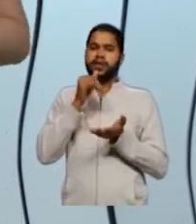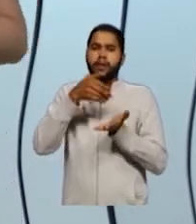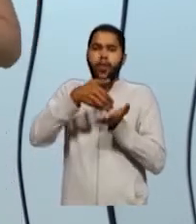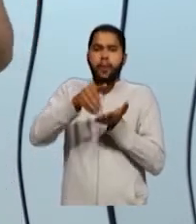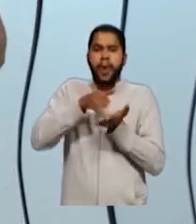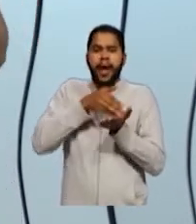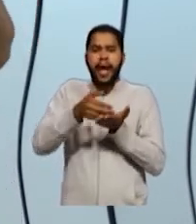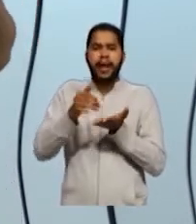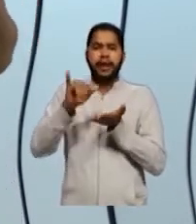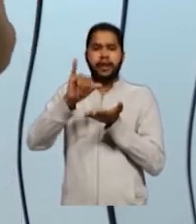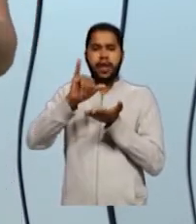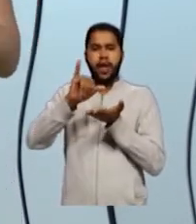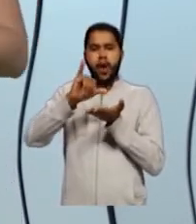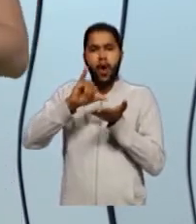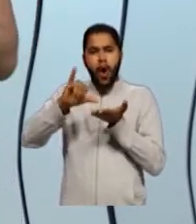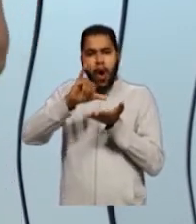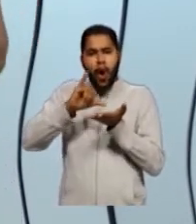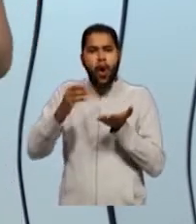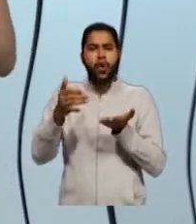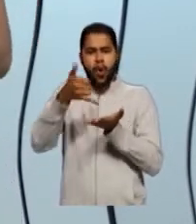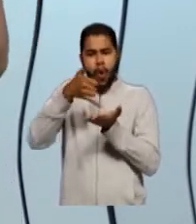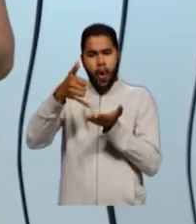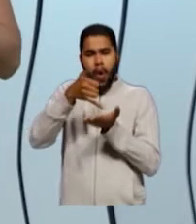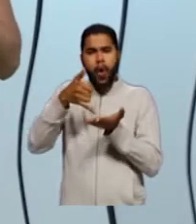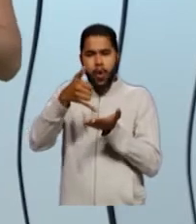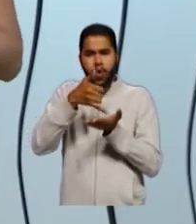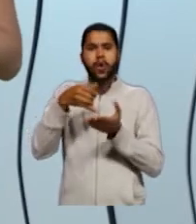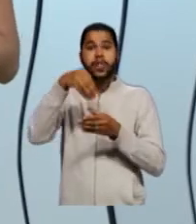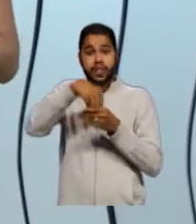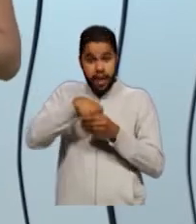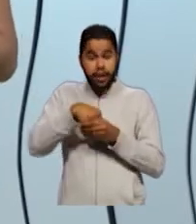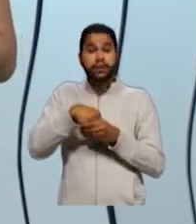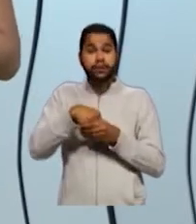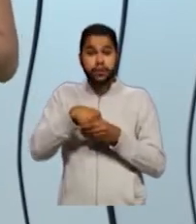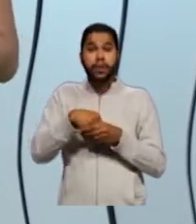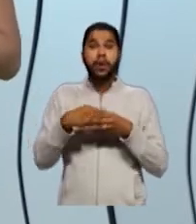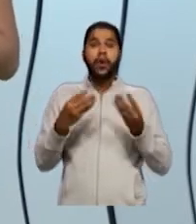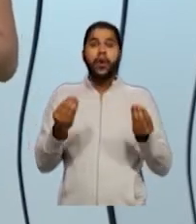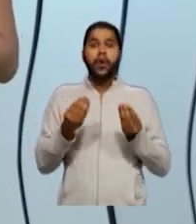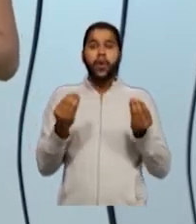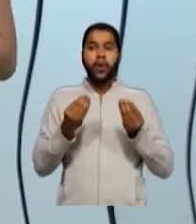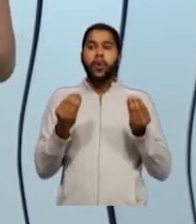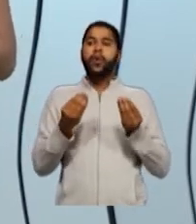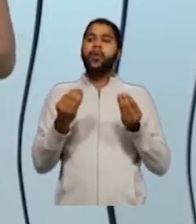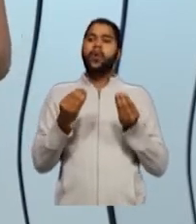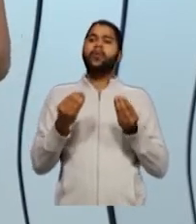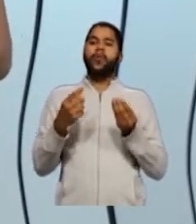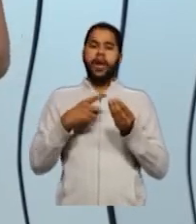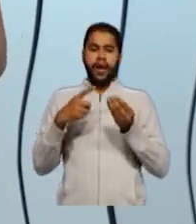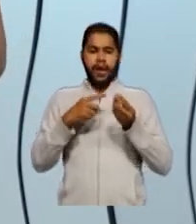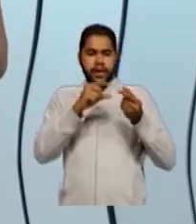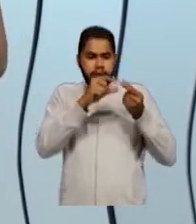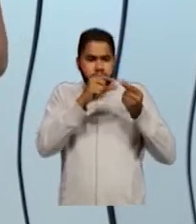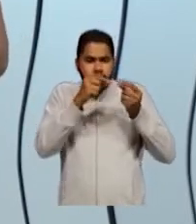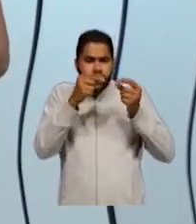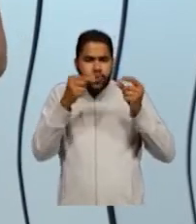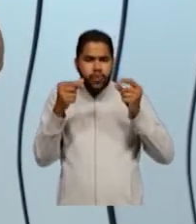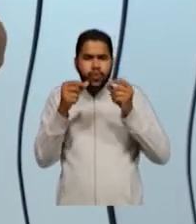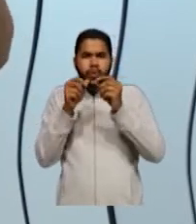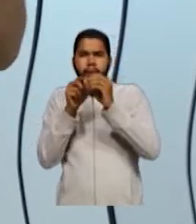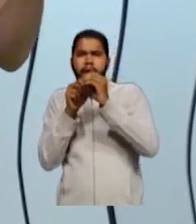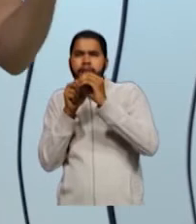óleo, enfim. É justamente essa quantidade e a forma como essas cadeias, a estrutura dessas cadeias estão